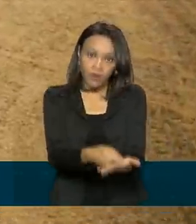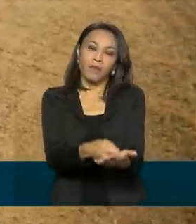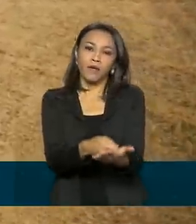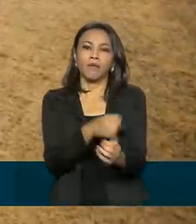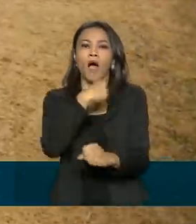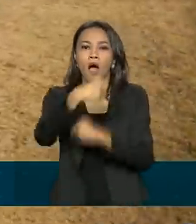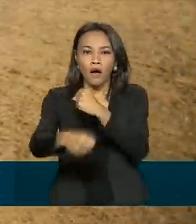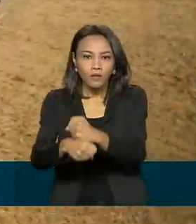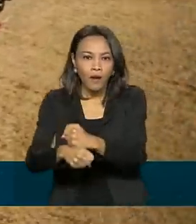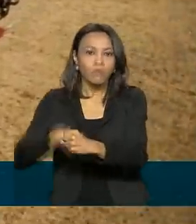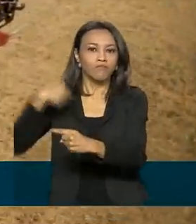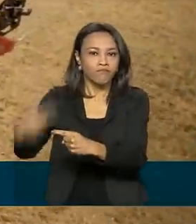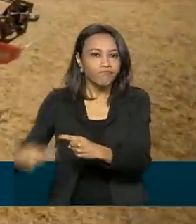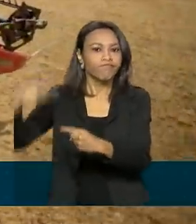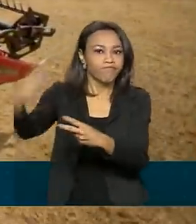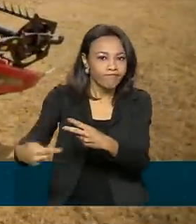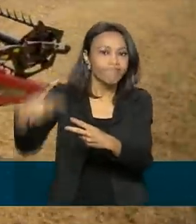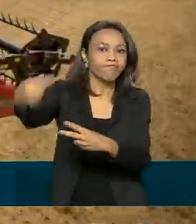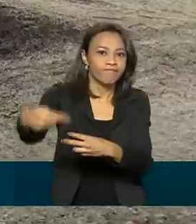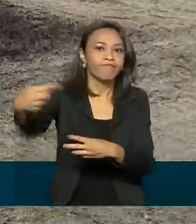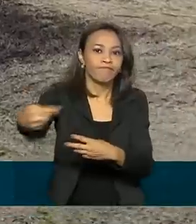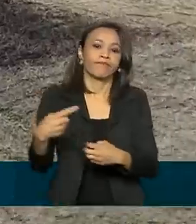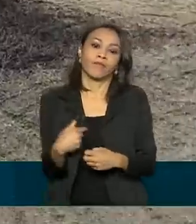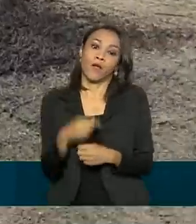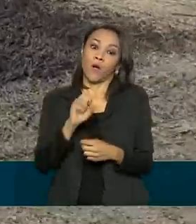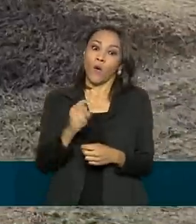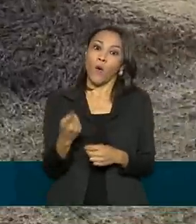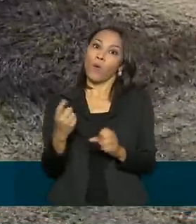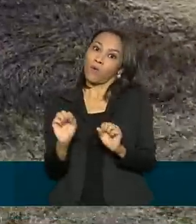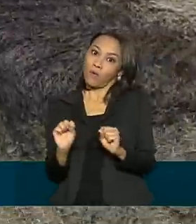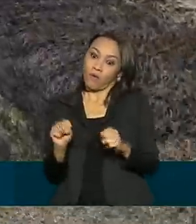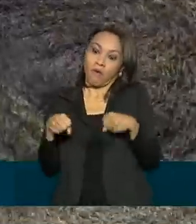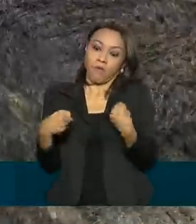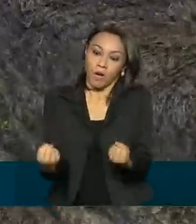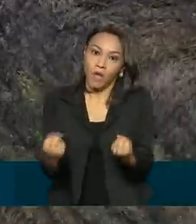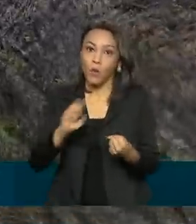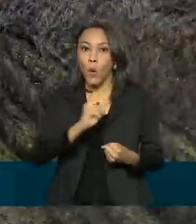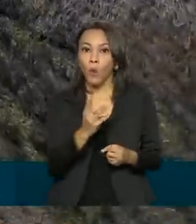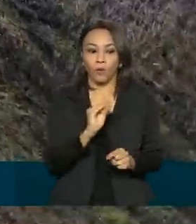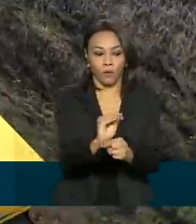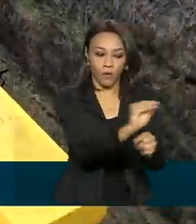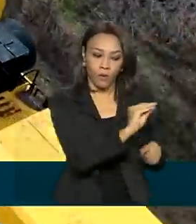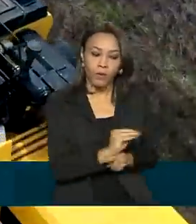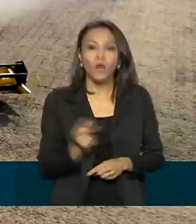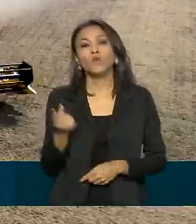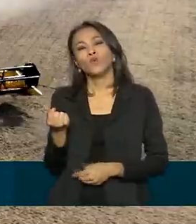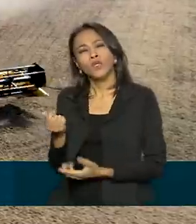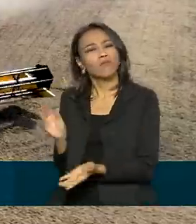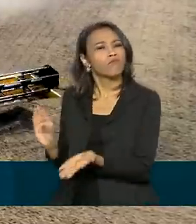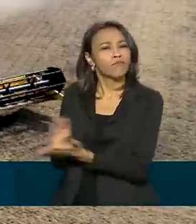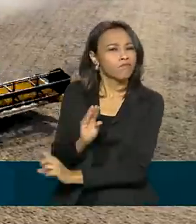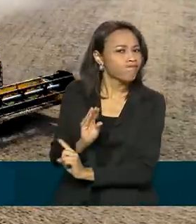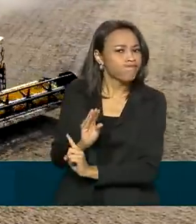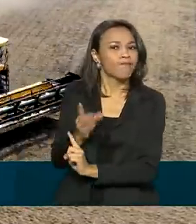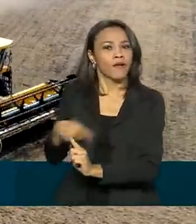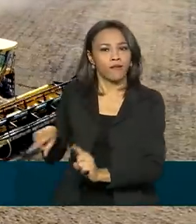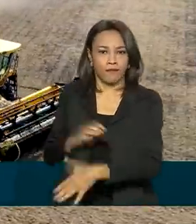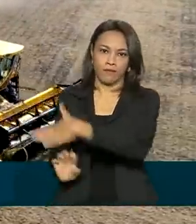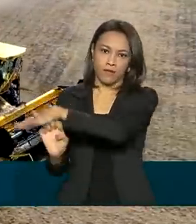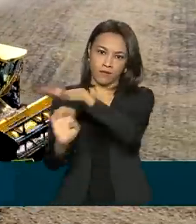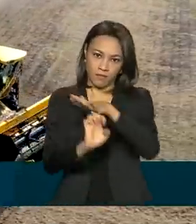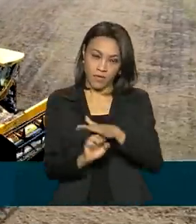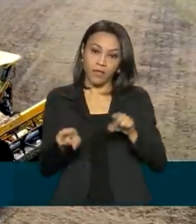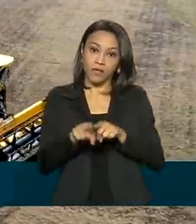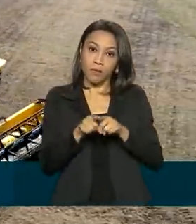anualmente, por hectare conservado ou recuperado. Os recursos virão do setor privado e de acordos de